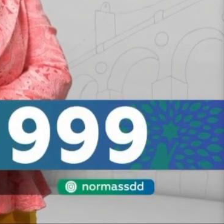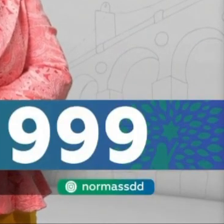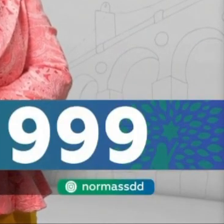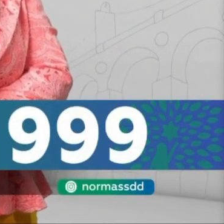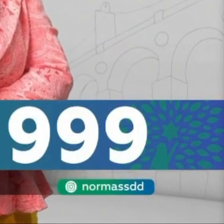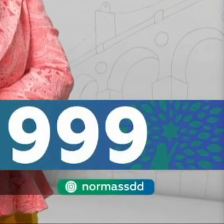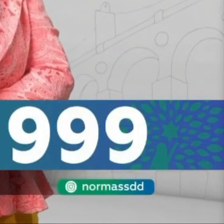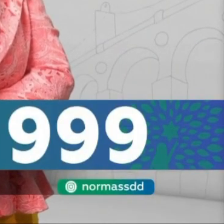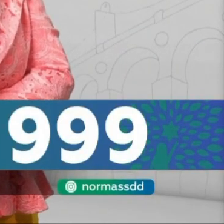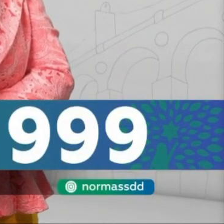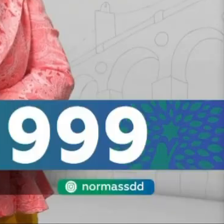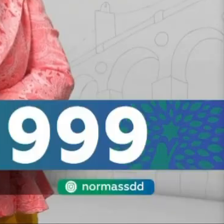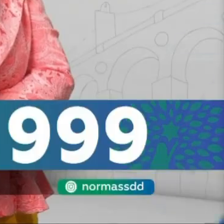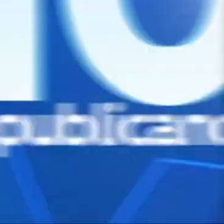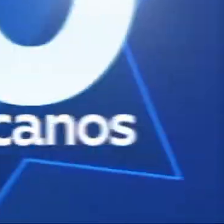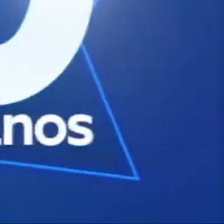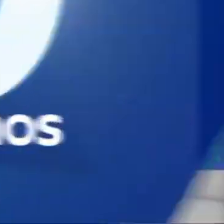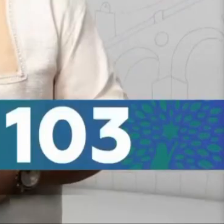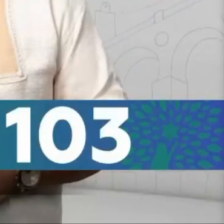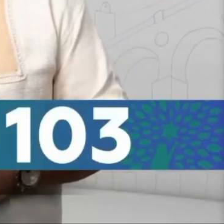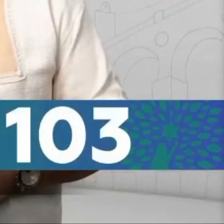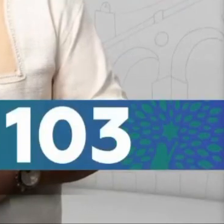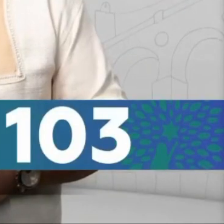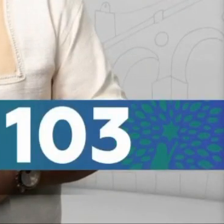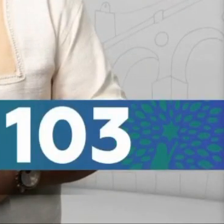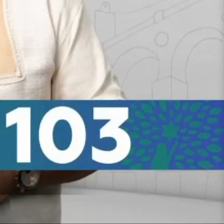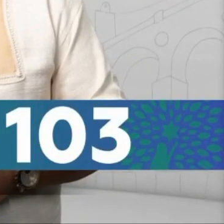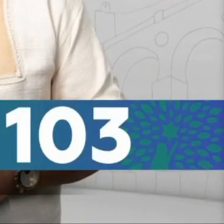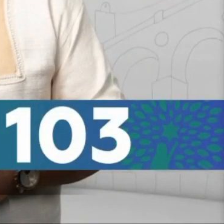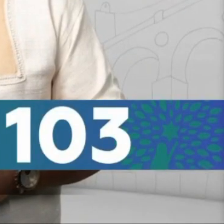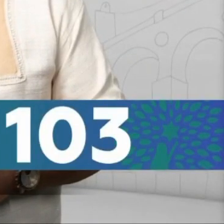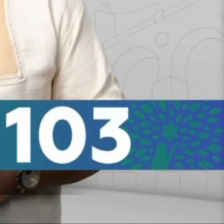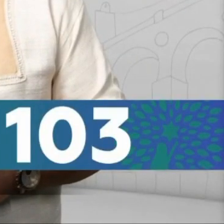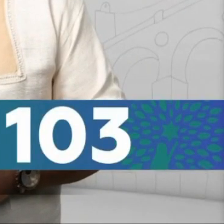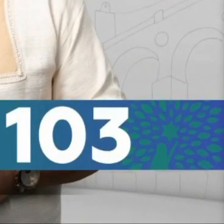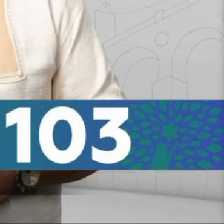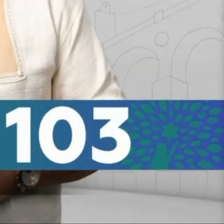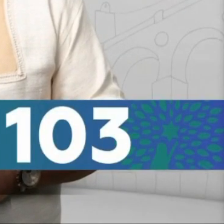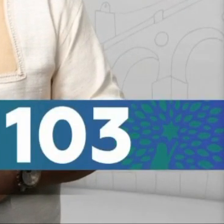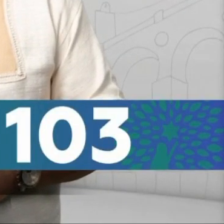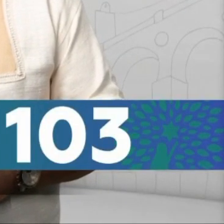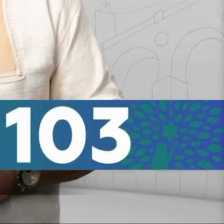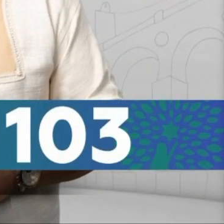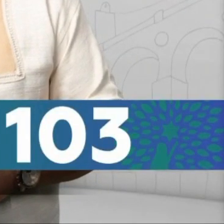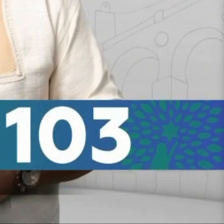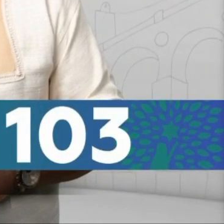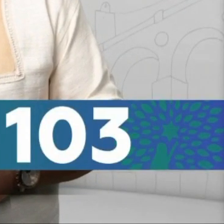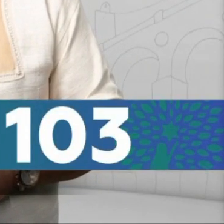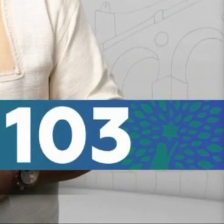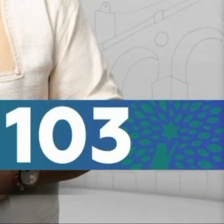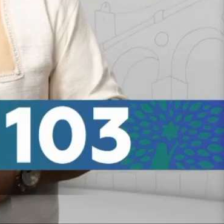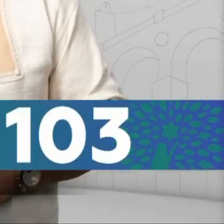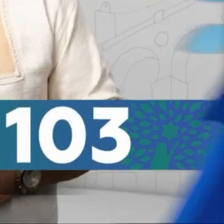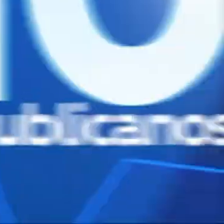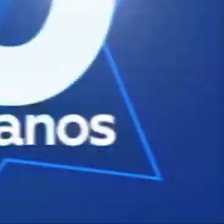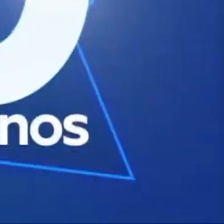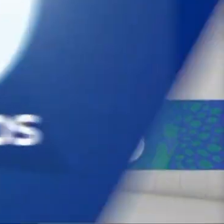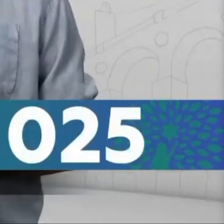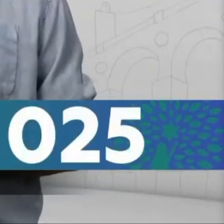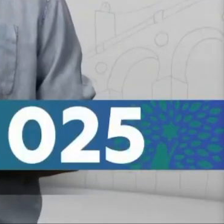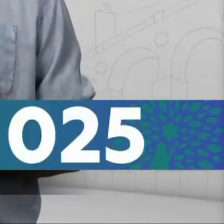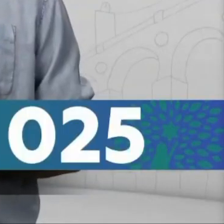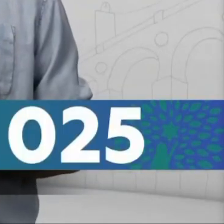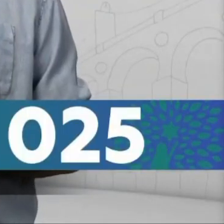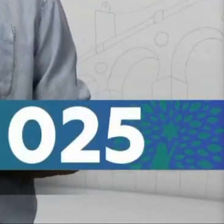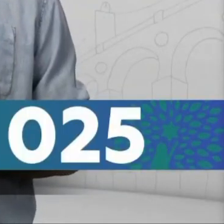número 10999. Vamos com força. Sou Robson de Oxóssi, deputado estadual. Meu número é 1013. O Rio quer paz.